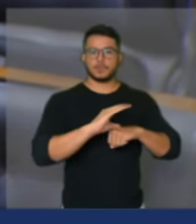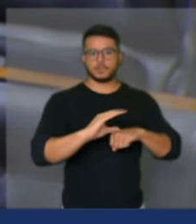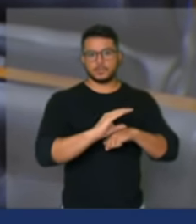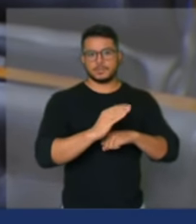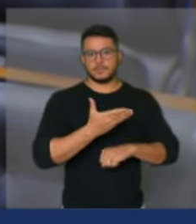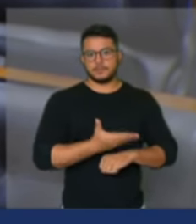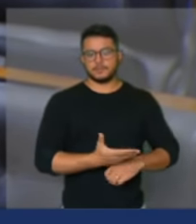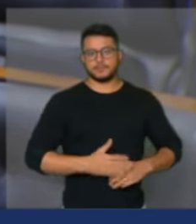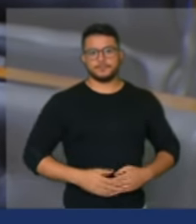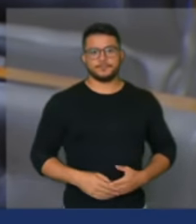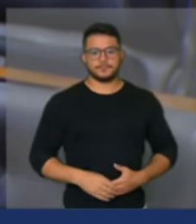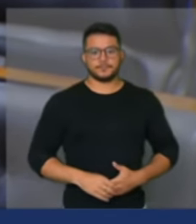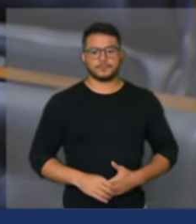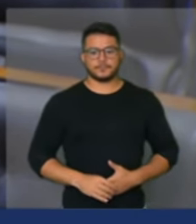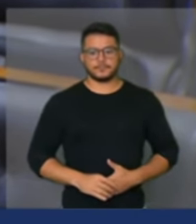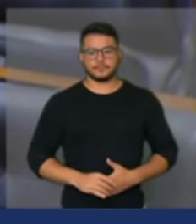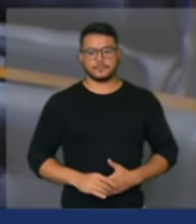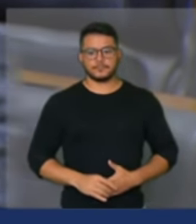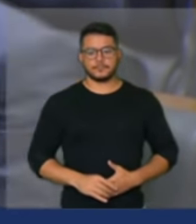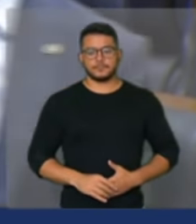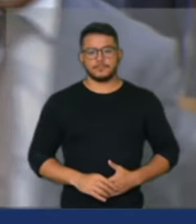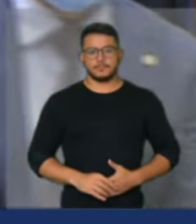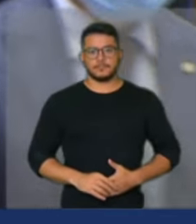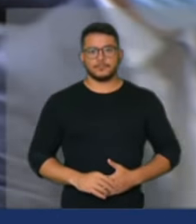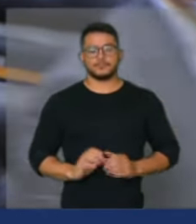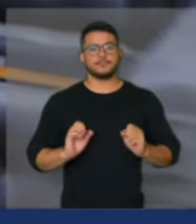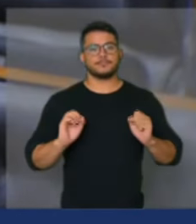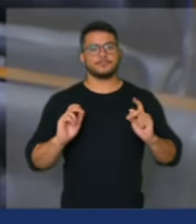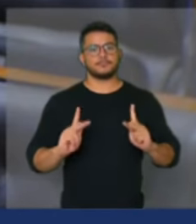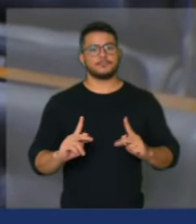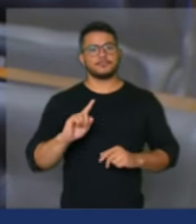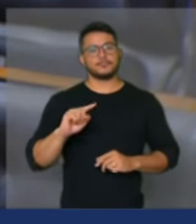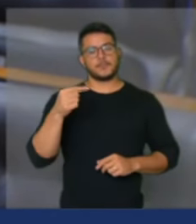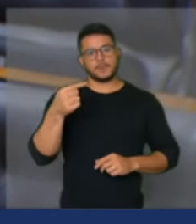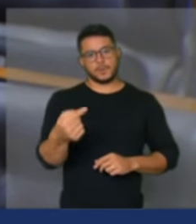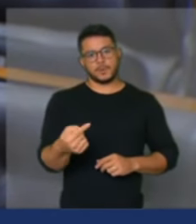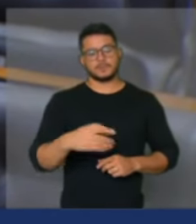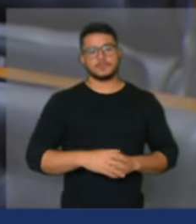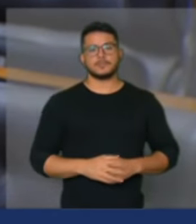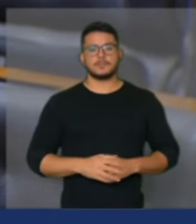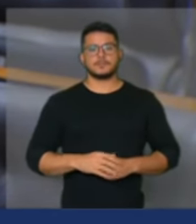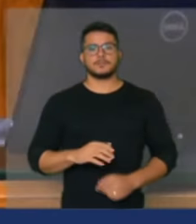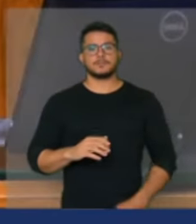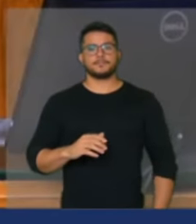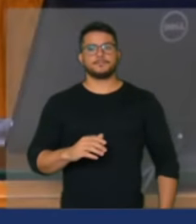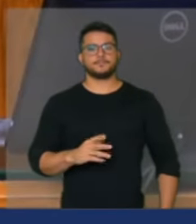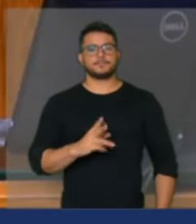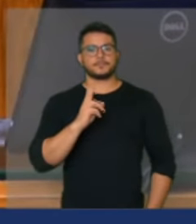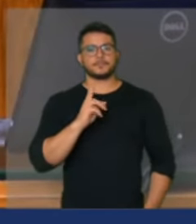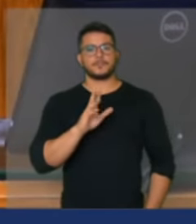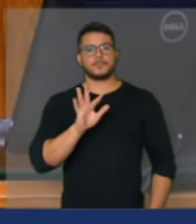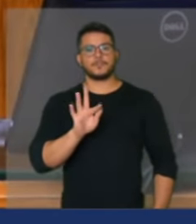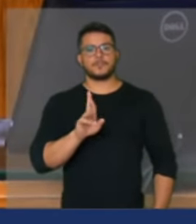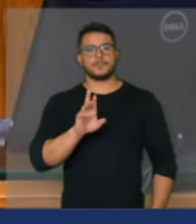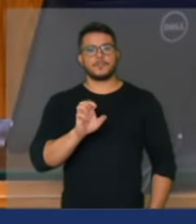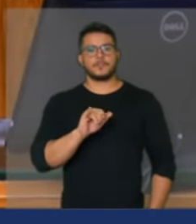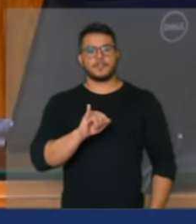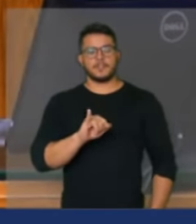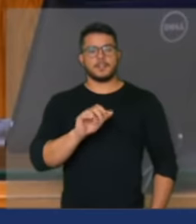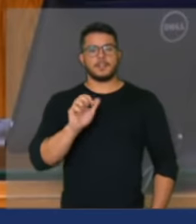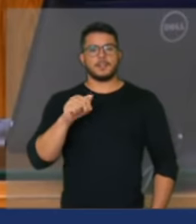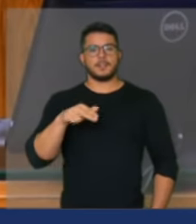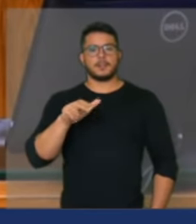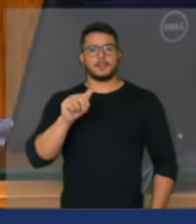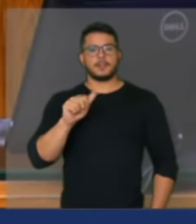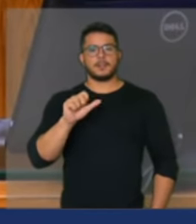muito obrigado o próximo orador inscrito agora sim freia Anastácio Ribeiro pelo prazo de 3 minutos